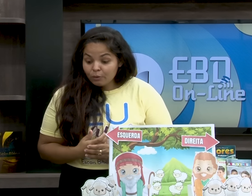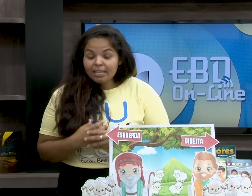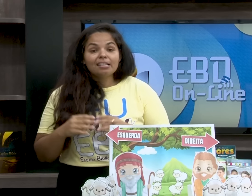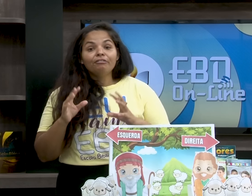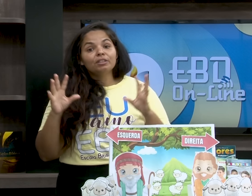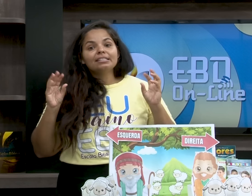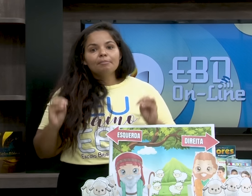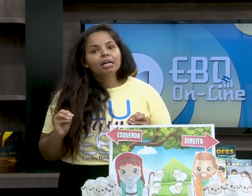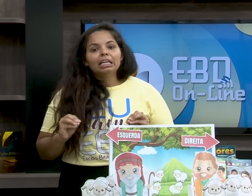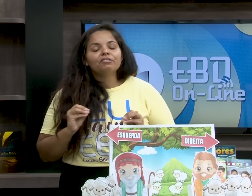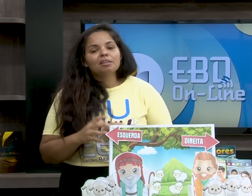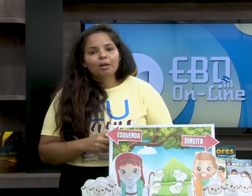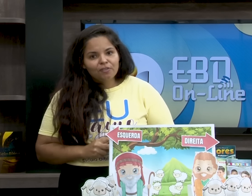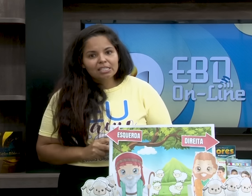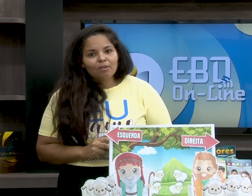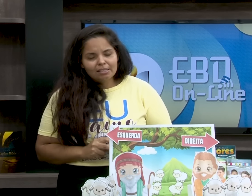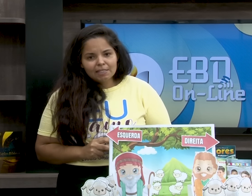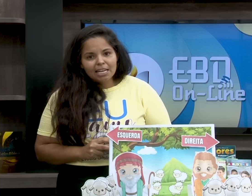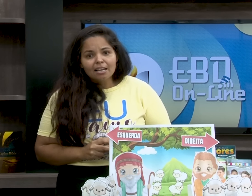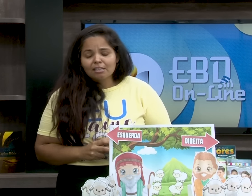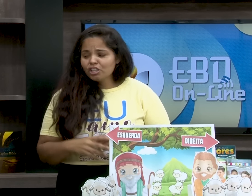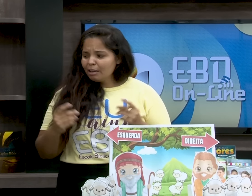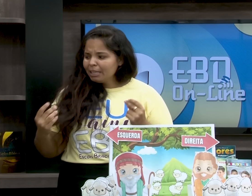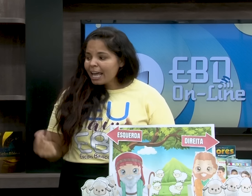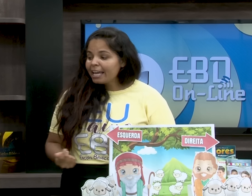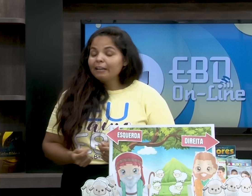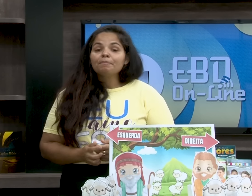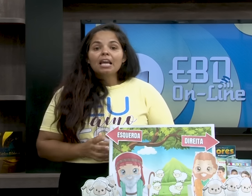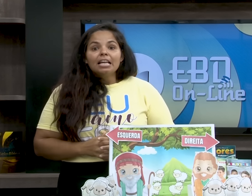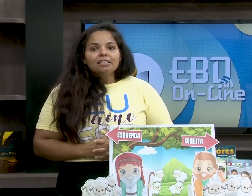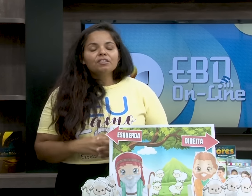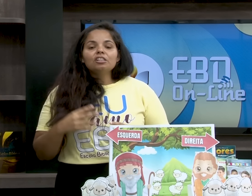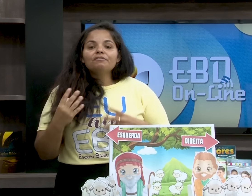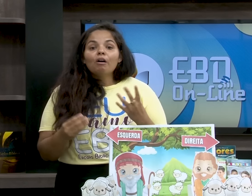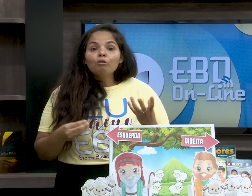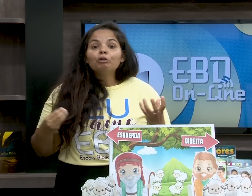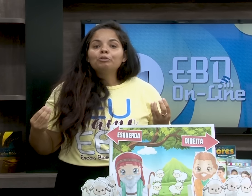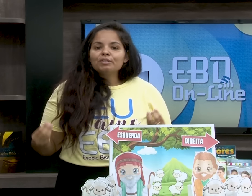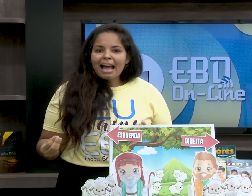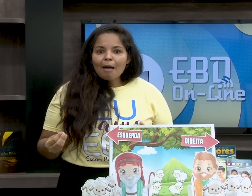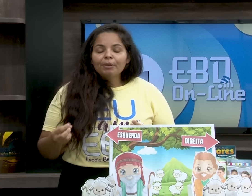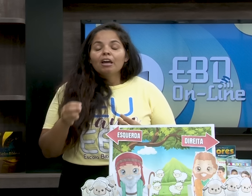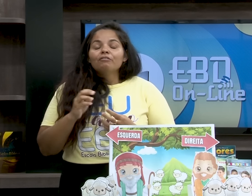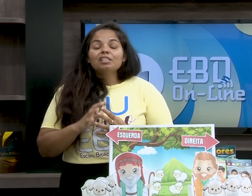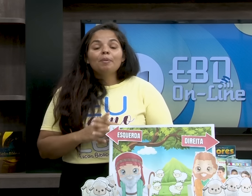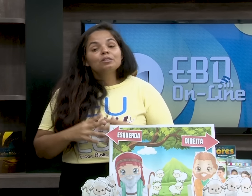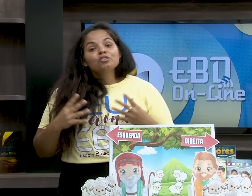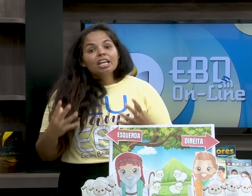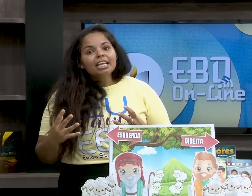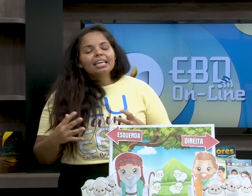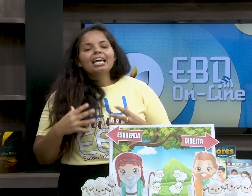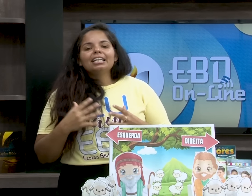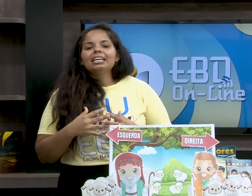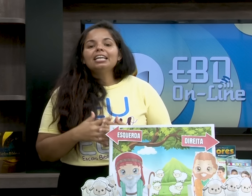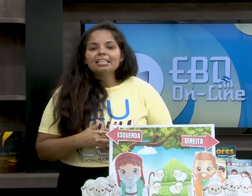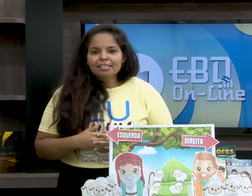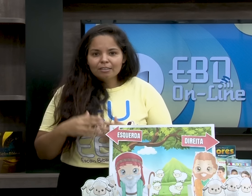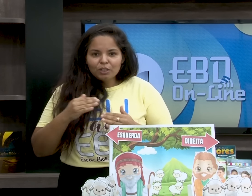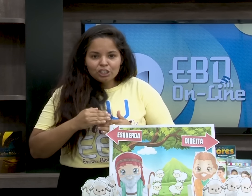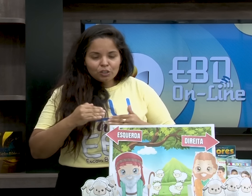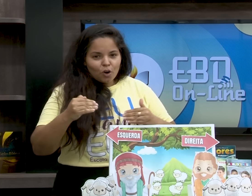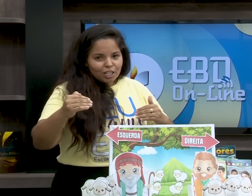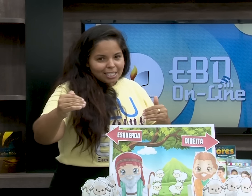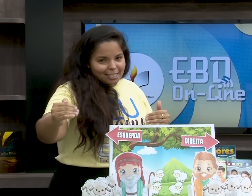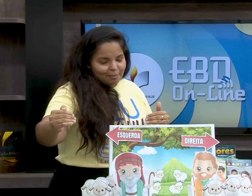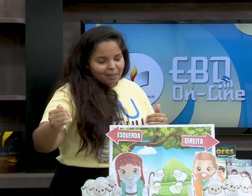Eu trouxe aqui o desafio da semana que você pode fazer com essas crianças. De que maneira? Se você tiver algum grupo no zap, você pode sugerir que cada